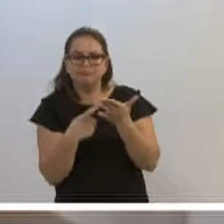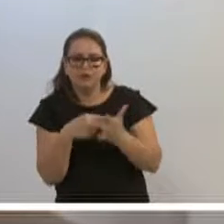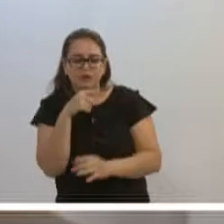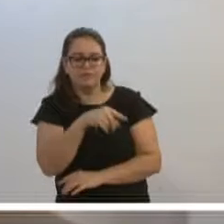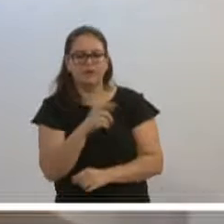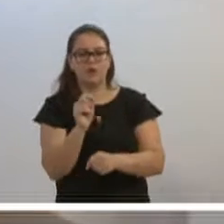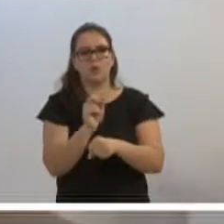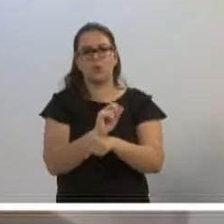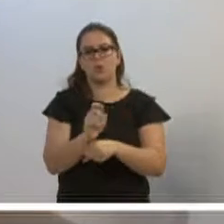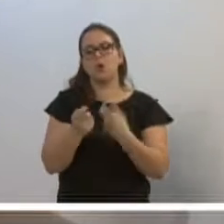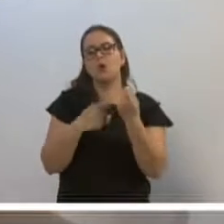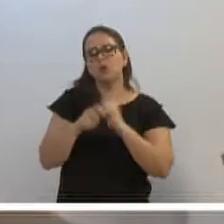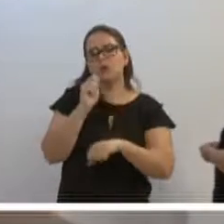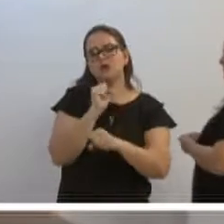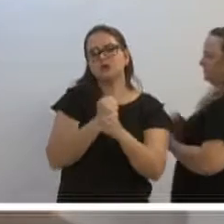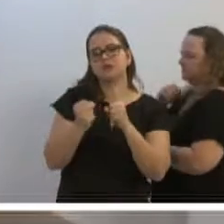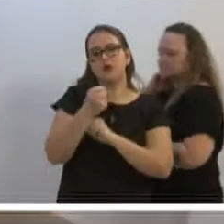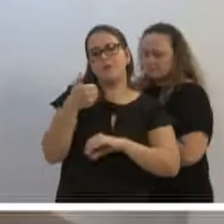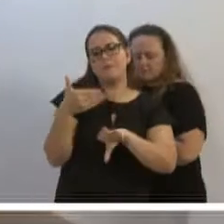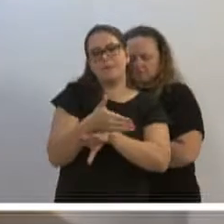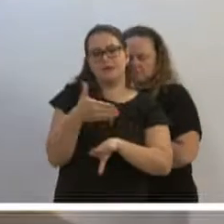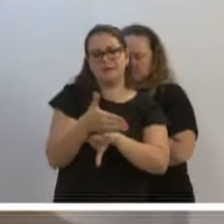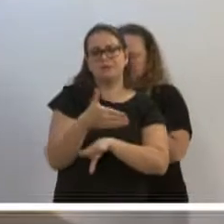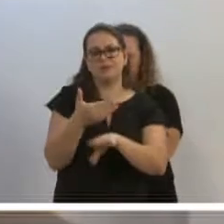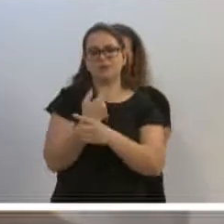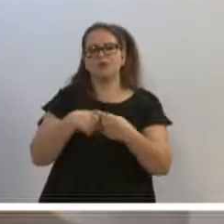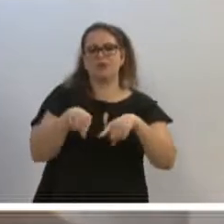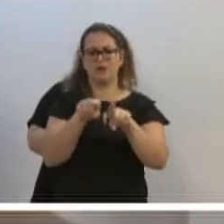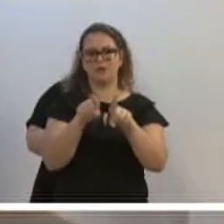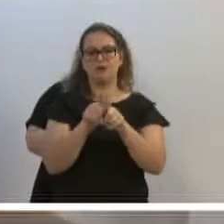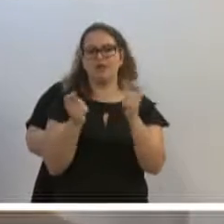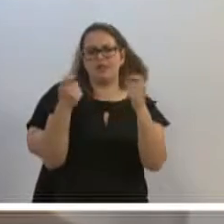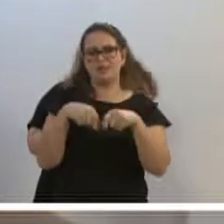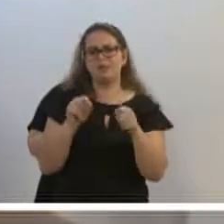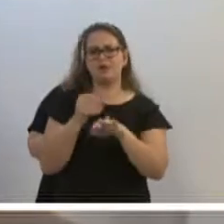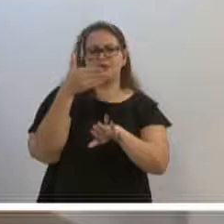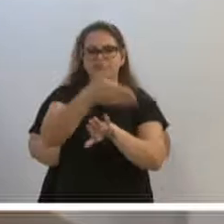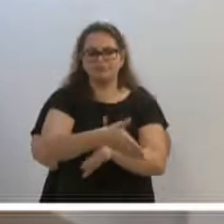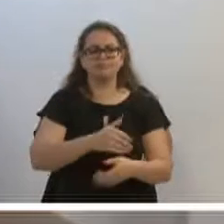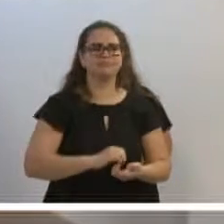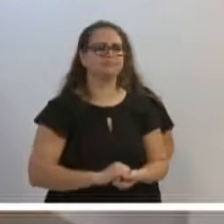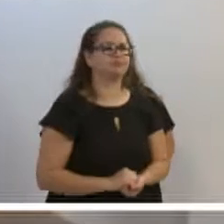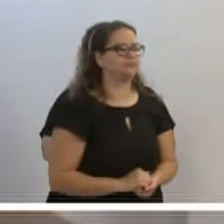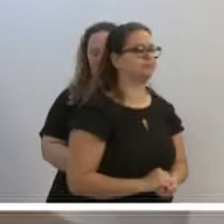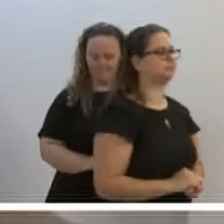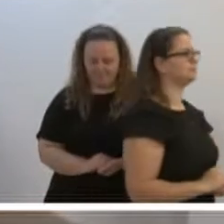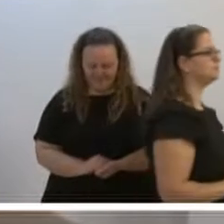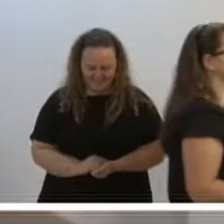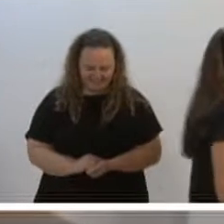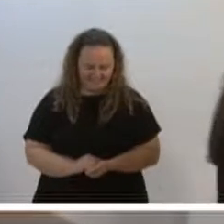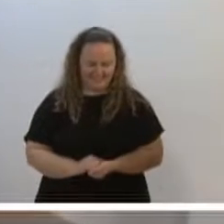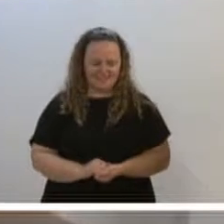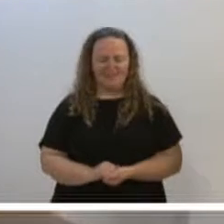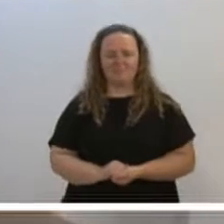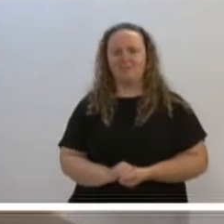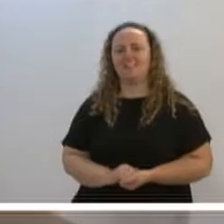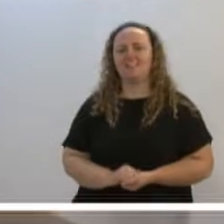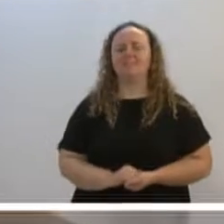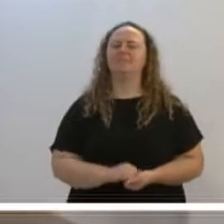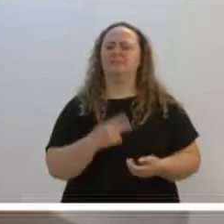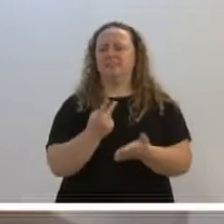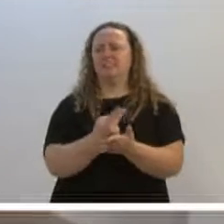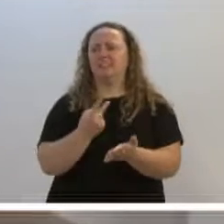o controle social, que é importante a participação desse controle social, pode ir lá, simplesmente olhar e ver se está errado, está aqui.